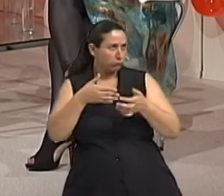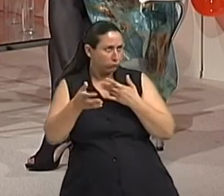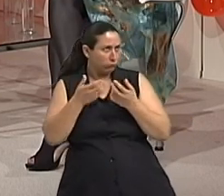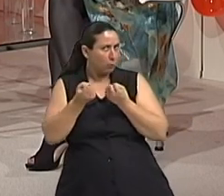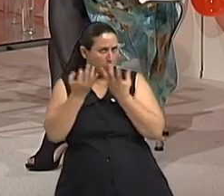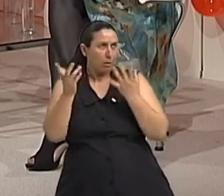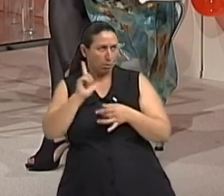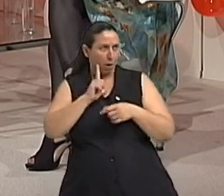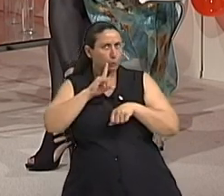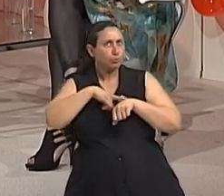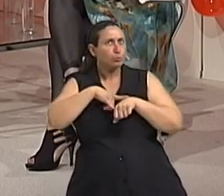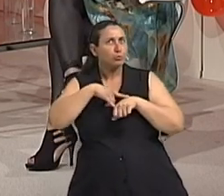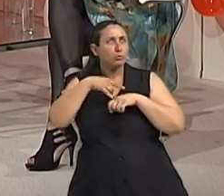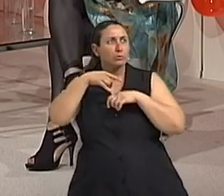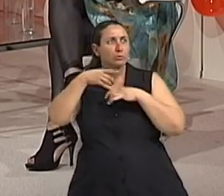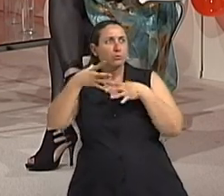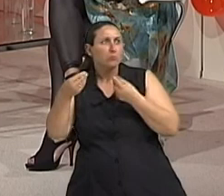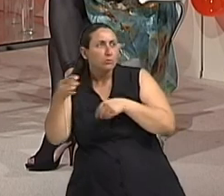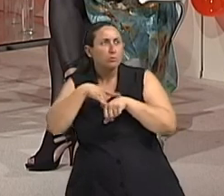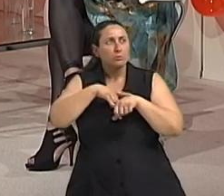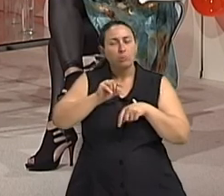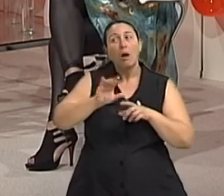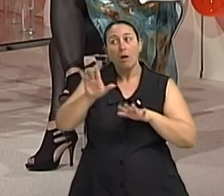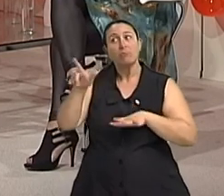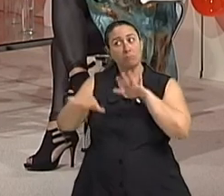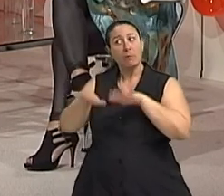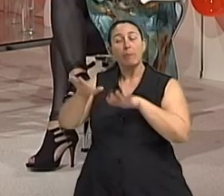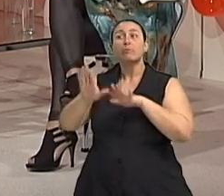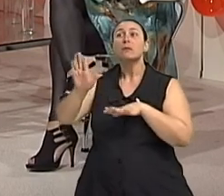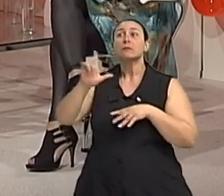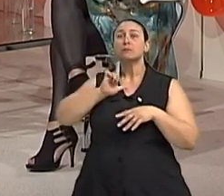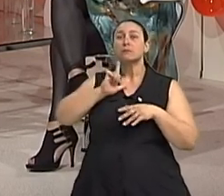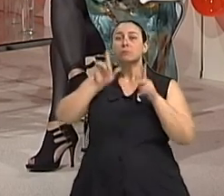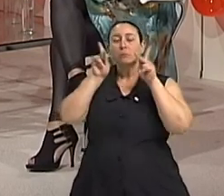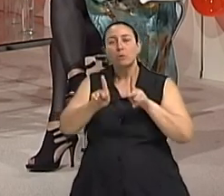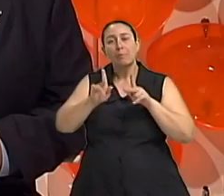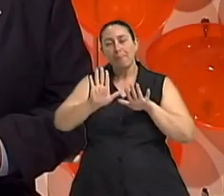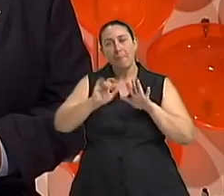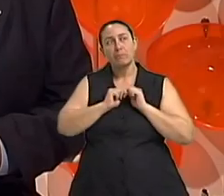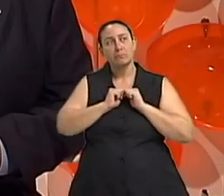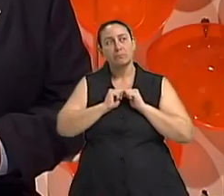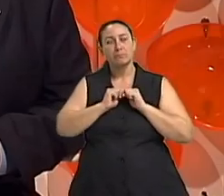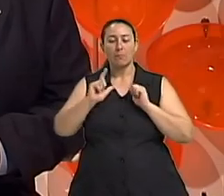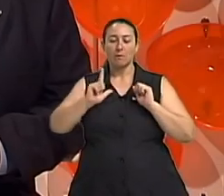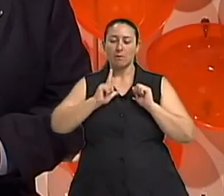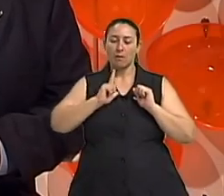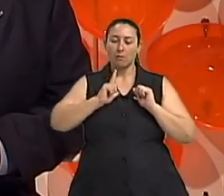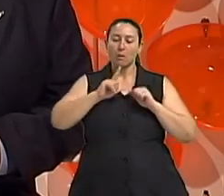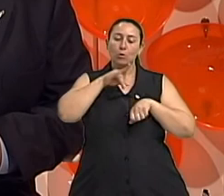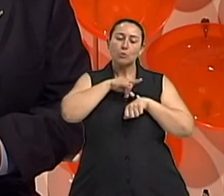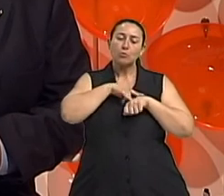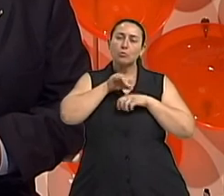Existe uma perda? Existe uma graduação da perda. Ah, perfeito. Existe uma perda leve, existe uma